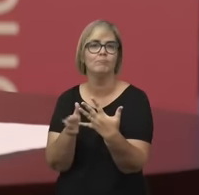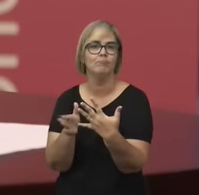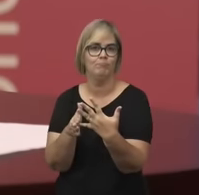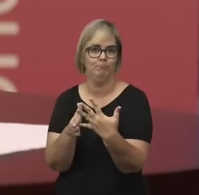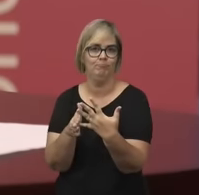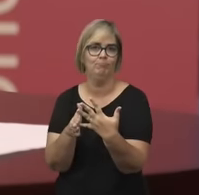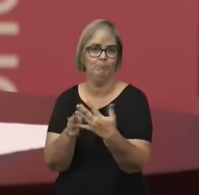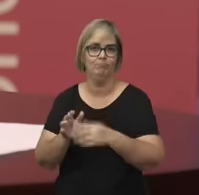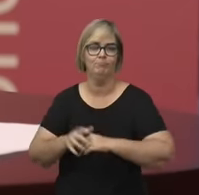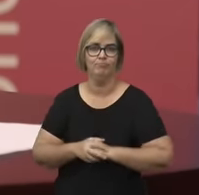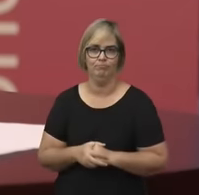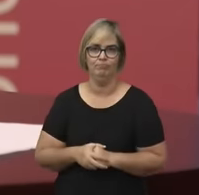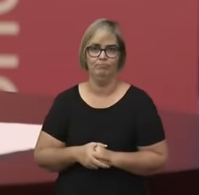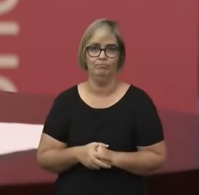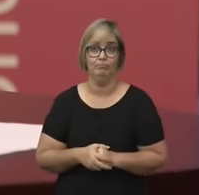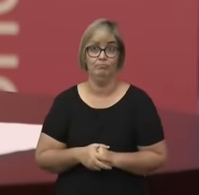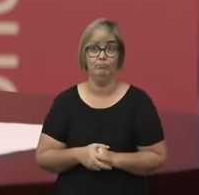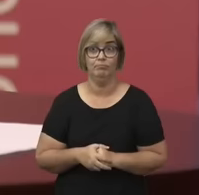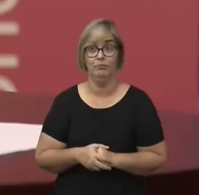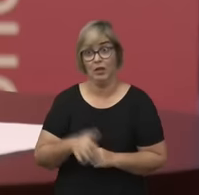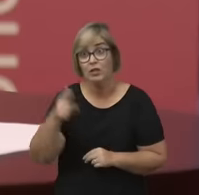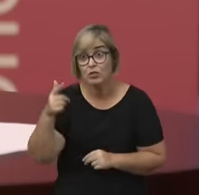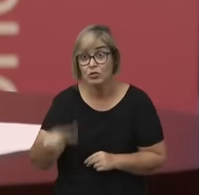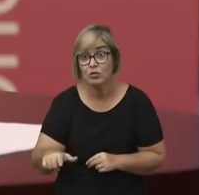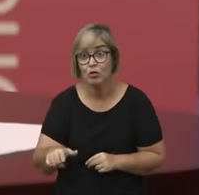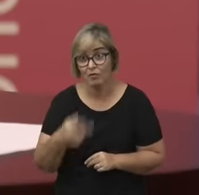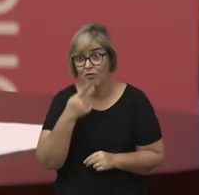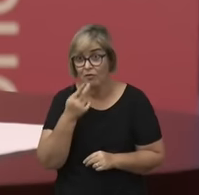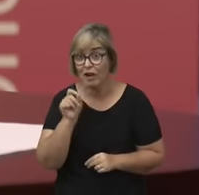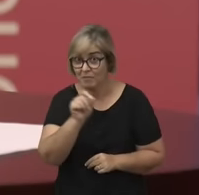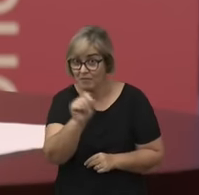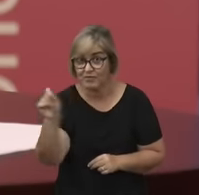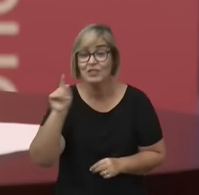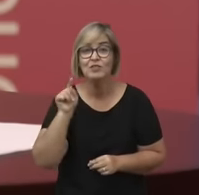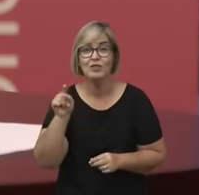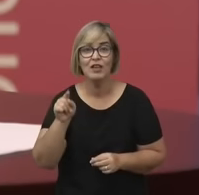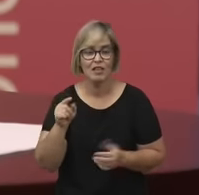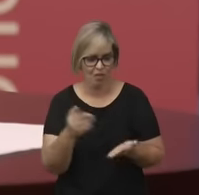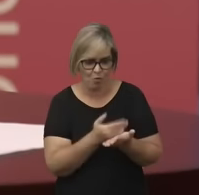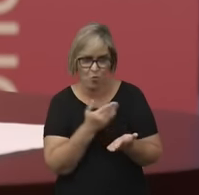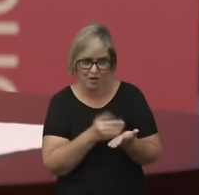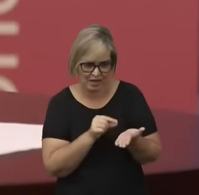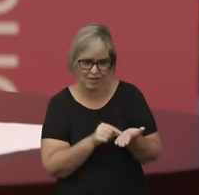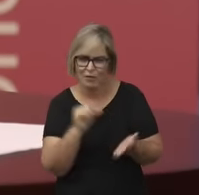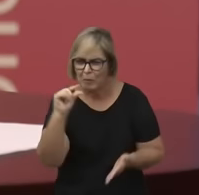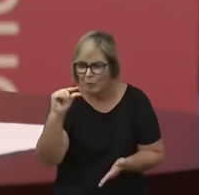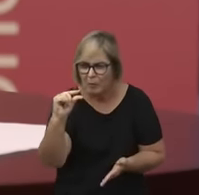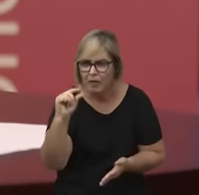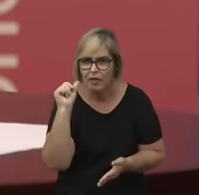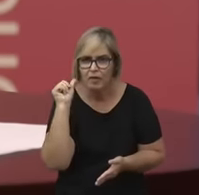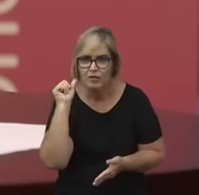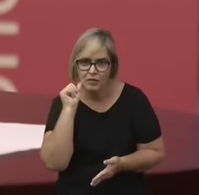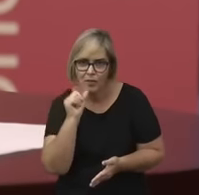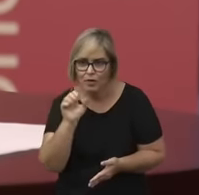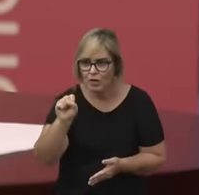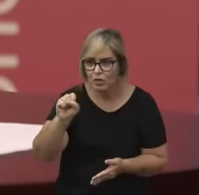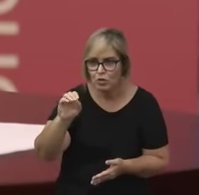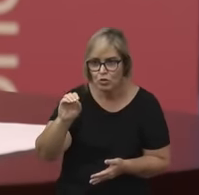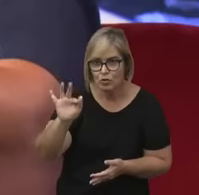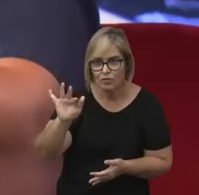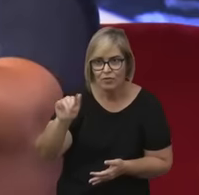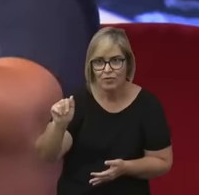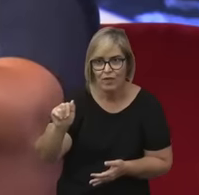Só para citar novamente o panfleto de Sofia e mostrar que a questão que a gente está tratando aqui agora não é uma questão